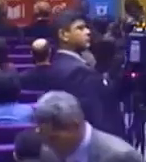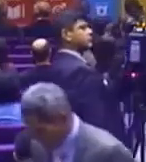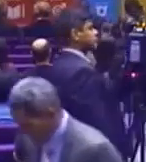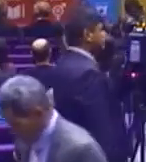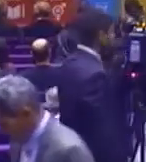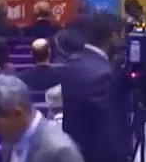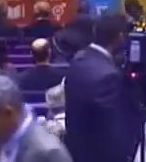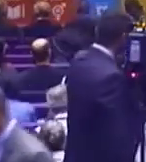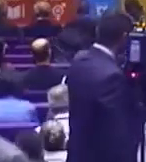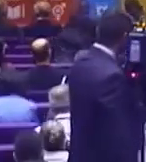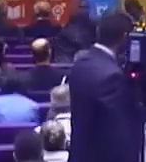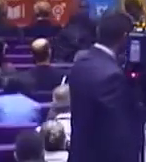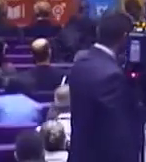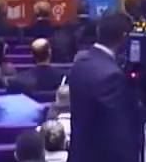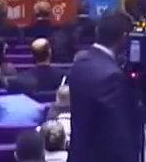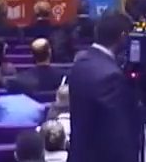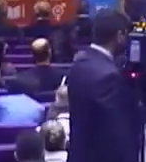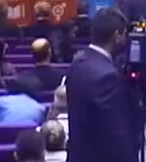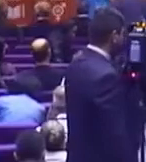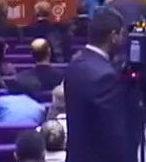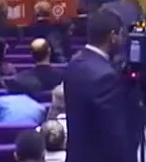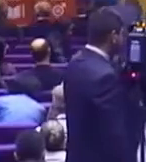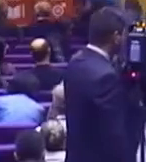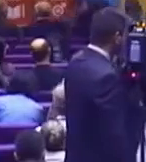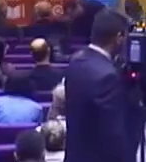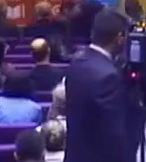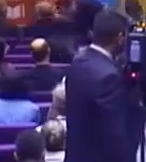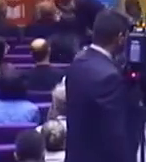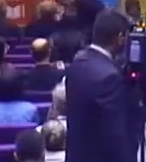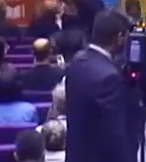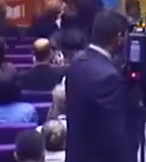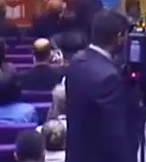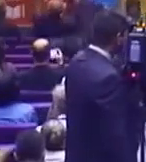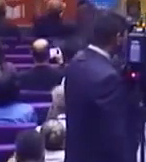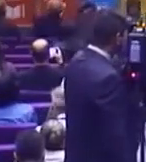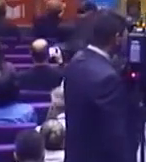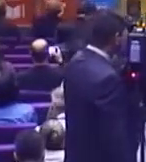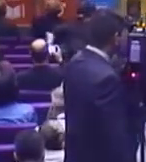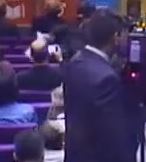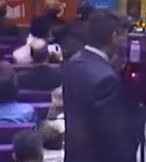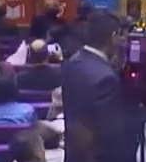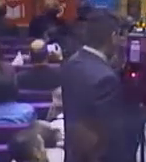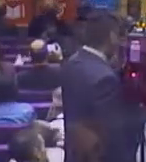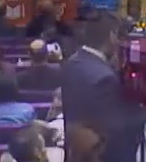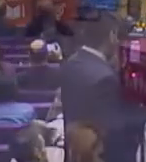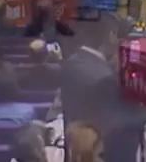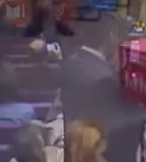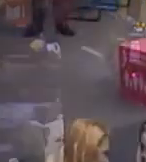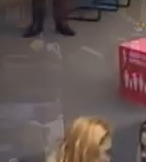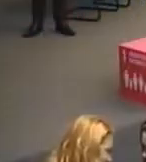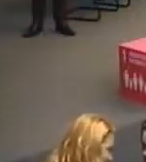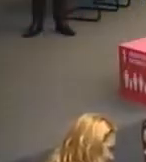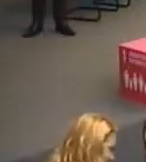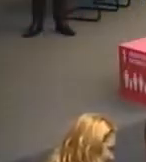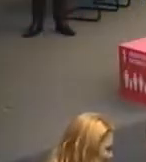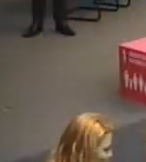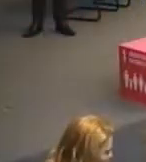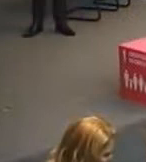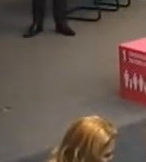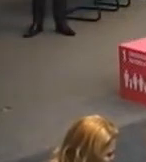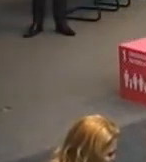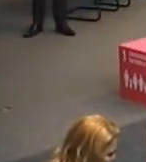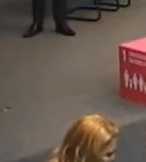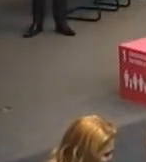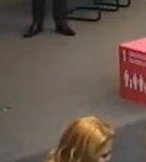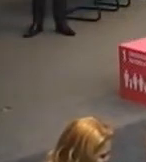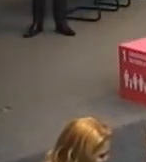neste evento não será distribuído material impresso. A programação do seminário encontra-se fixada próximo às entradas do auditório ou em nosso